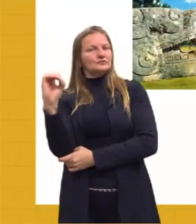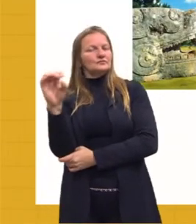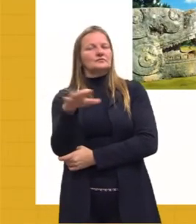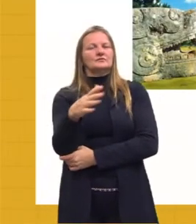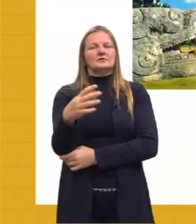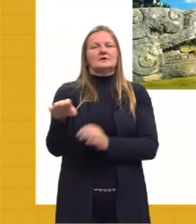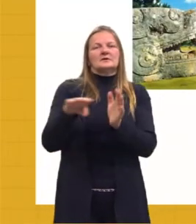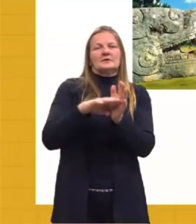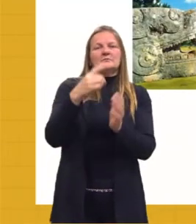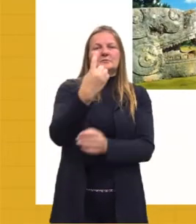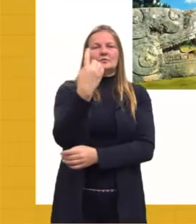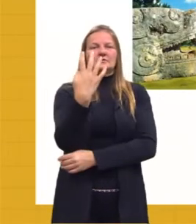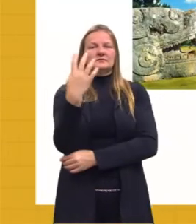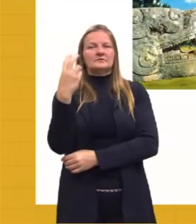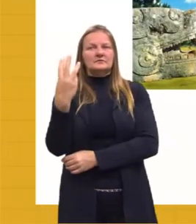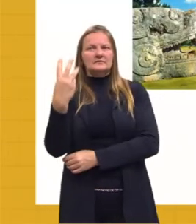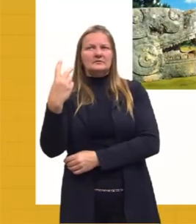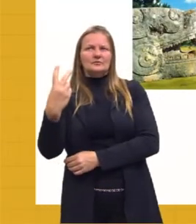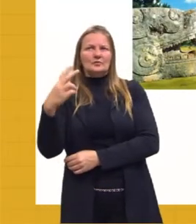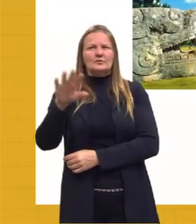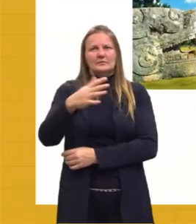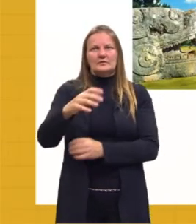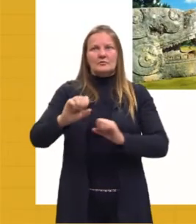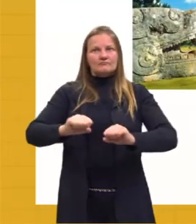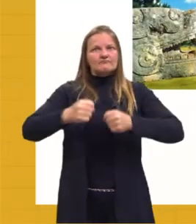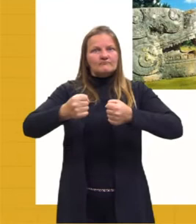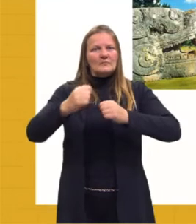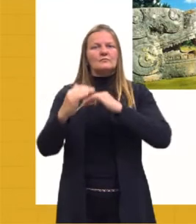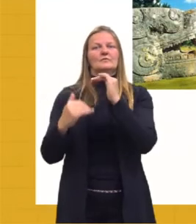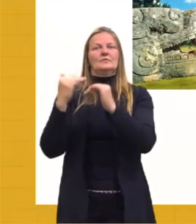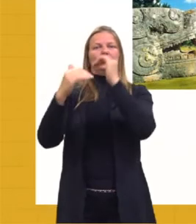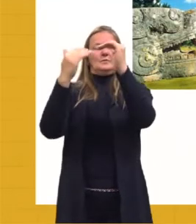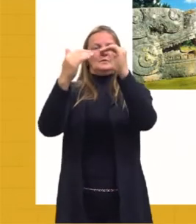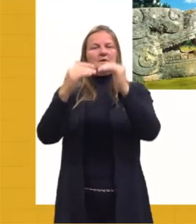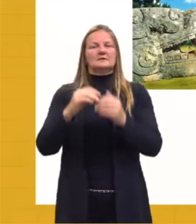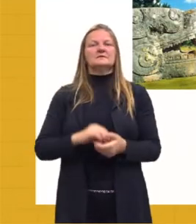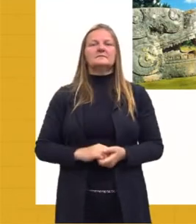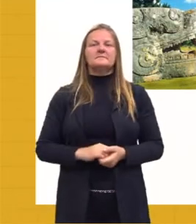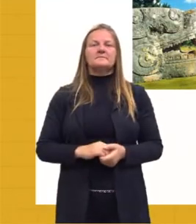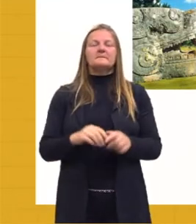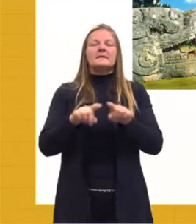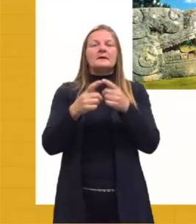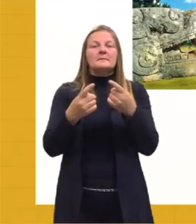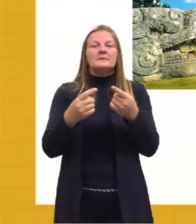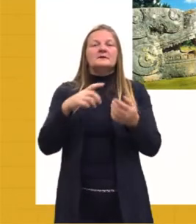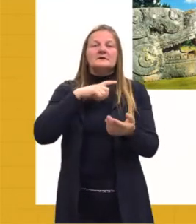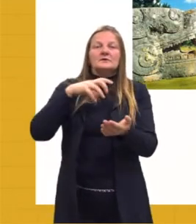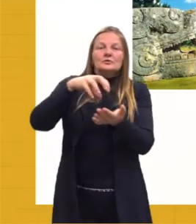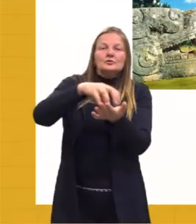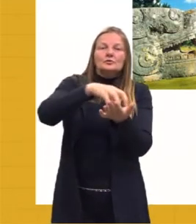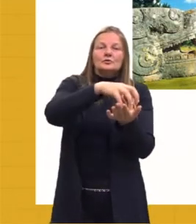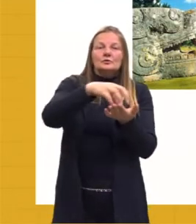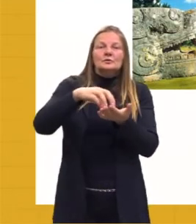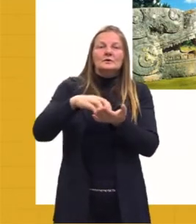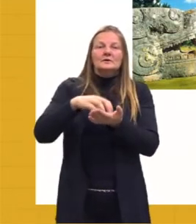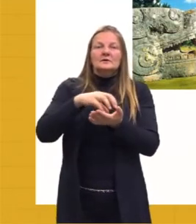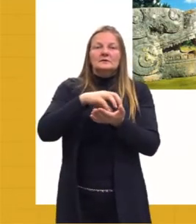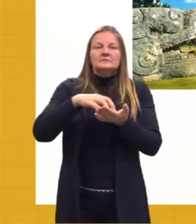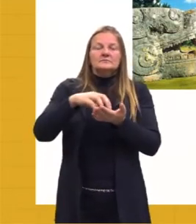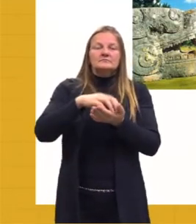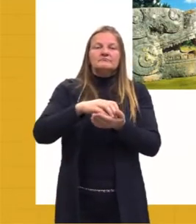se desenvolveu com mais ênfase, uma civilização que já existia, mas ocupando principalmente a alta